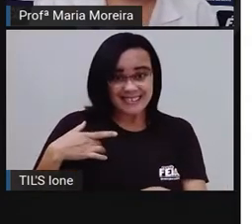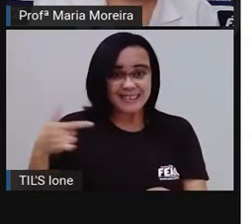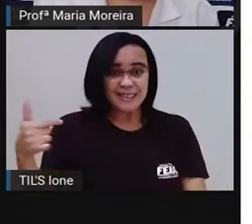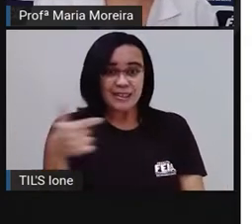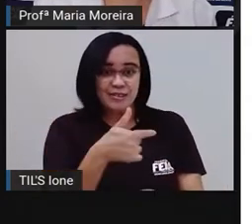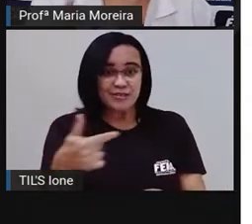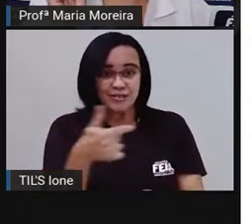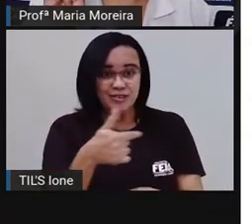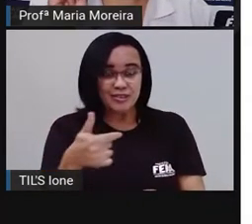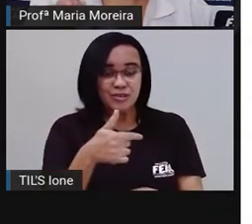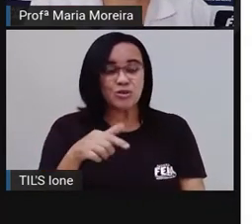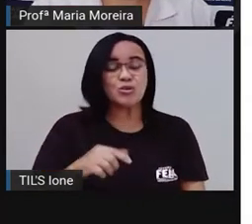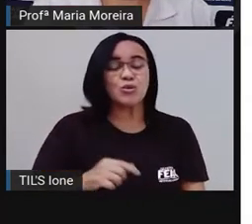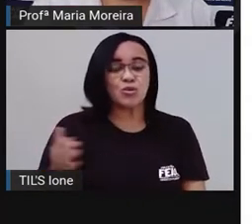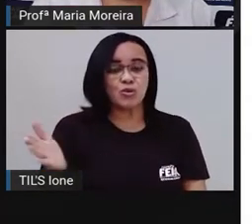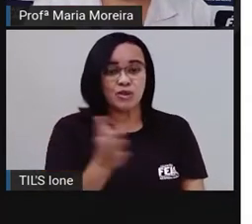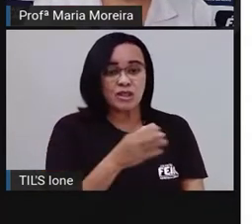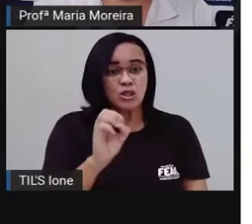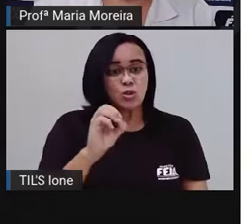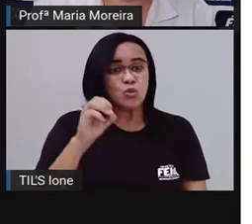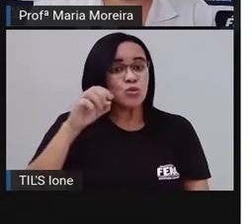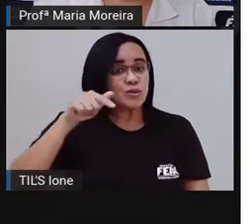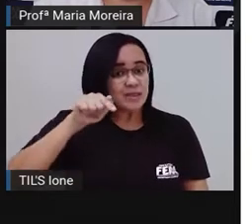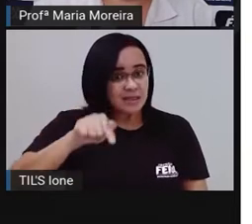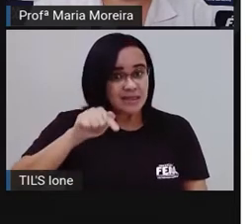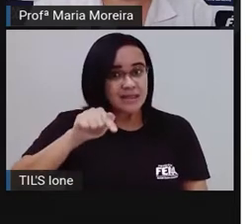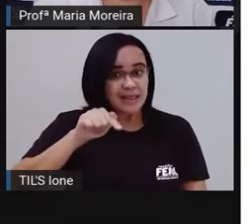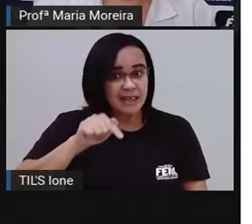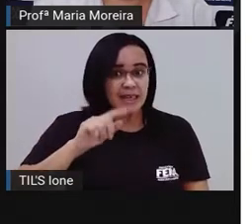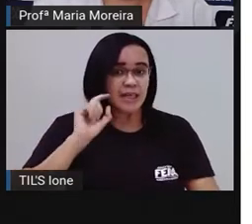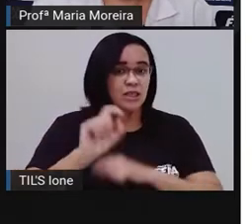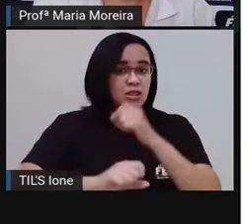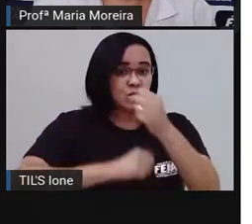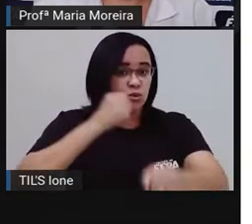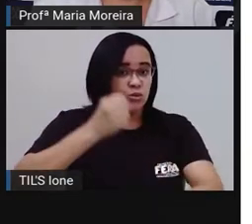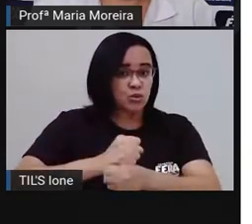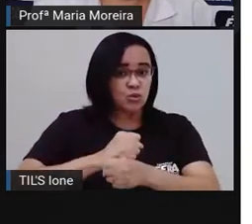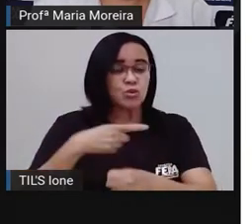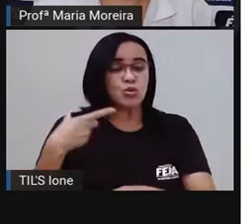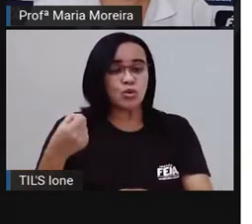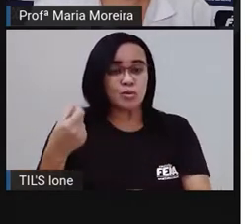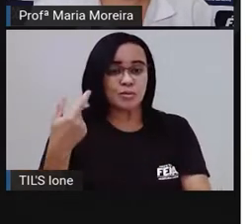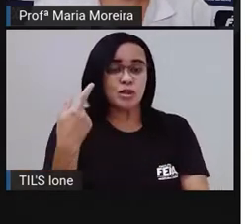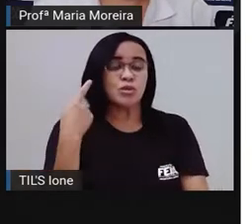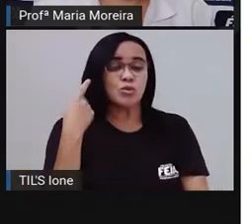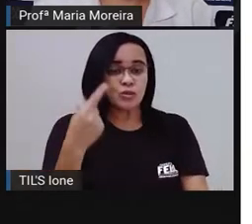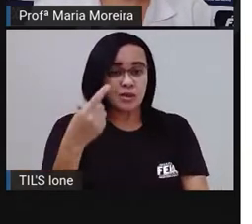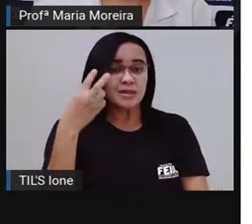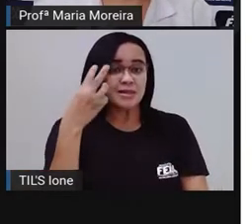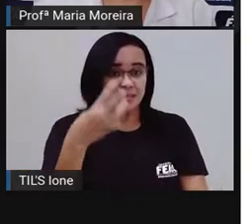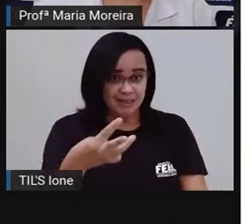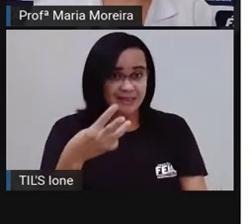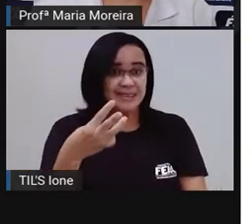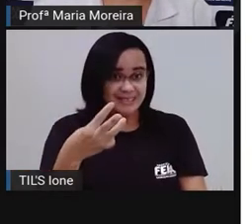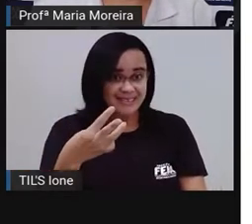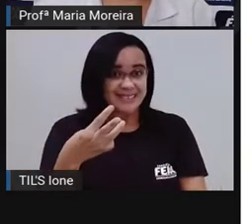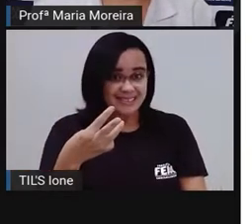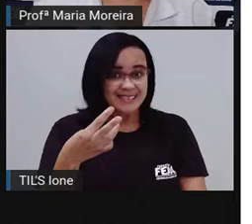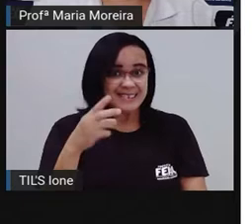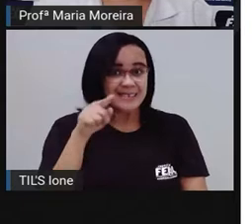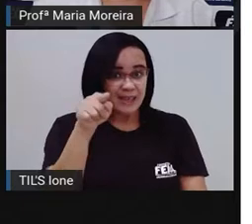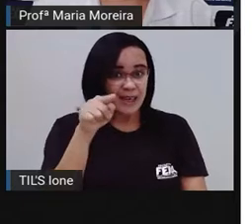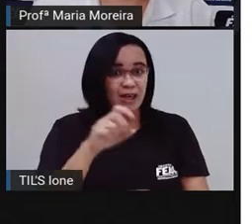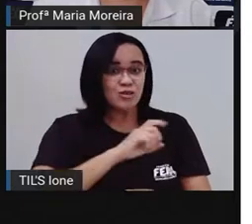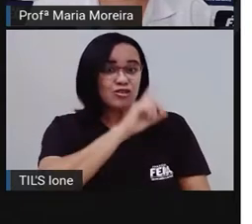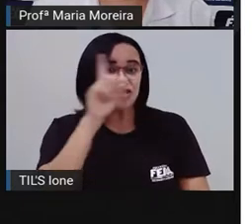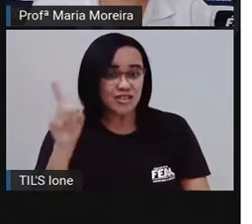data, quer dizer que essa reportagem, porque se trata de uma reportagem, ela foi publicada nessa data. 22 do 7,